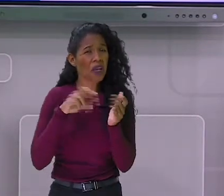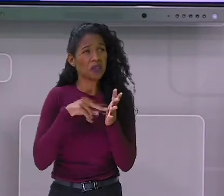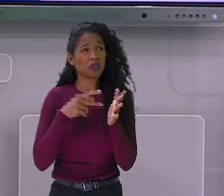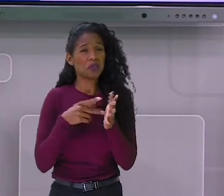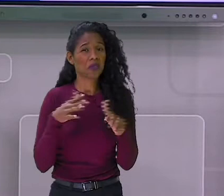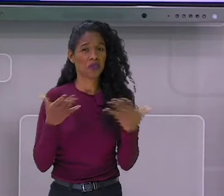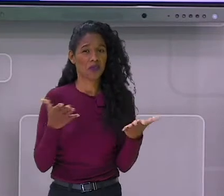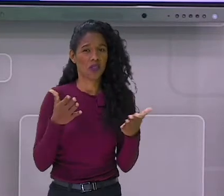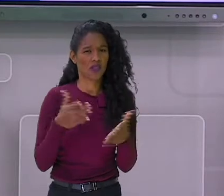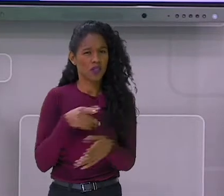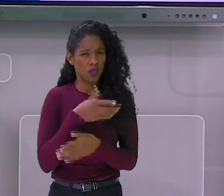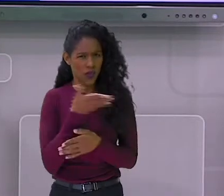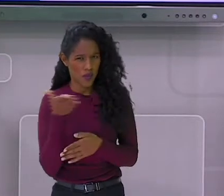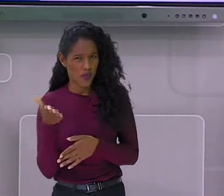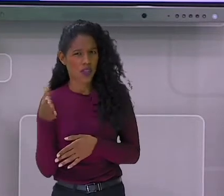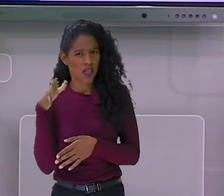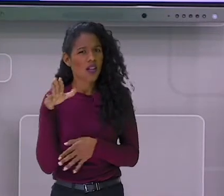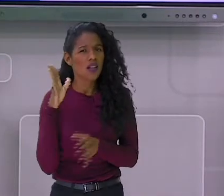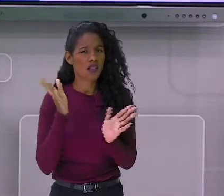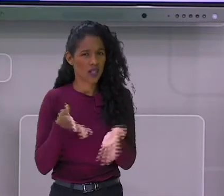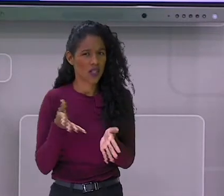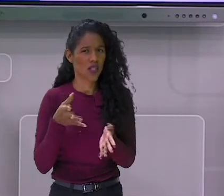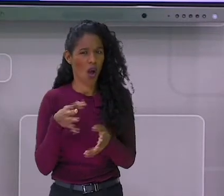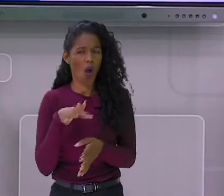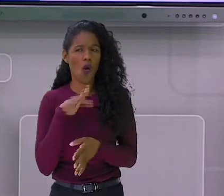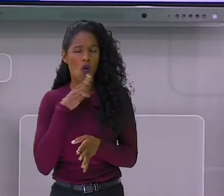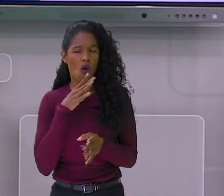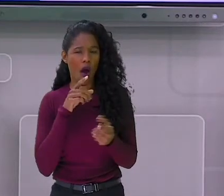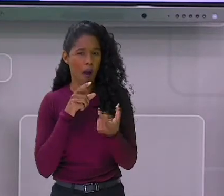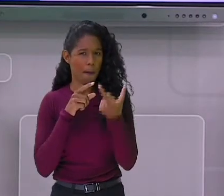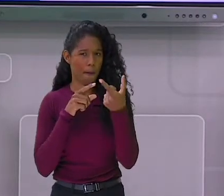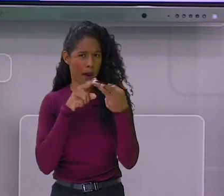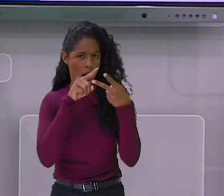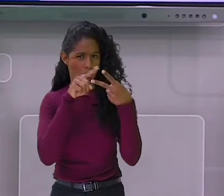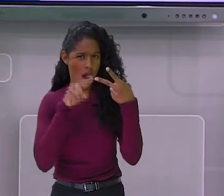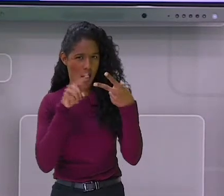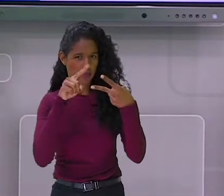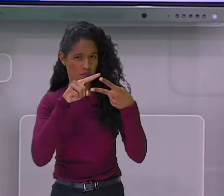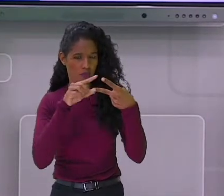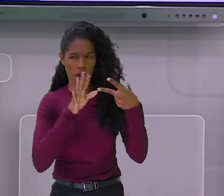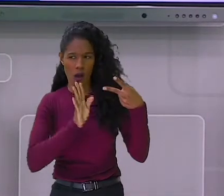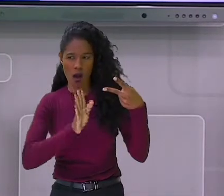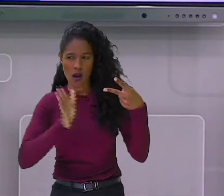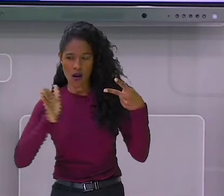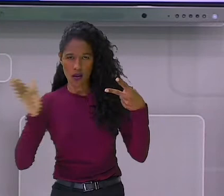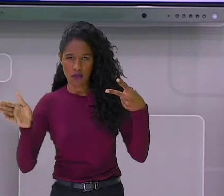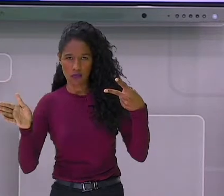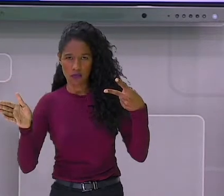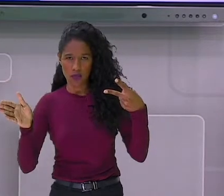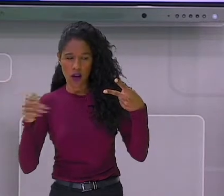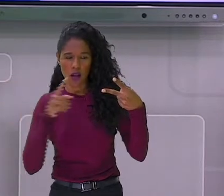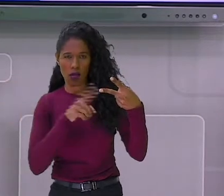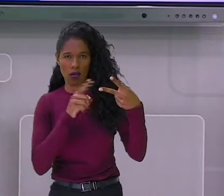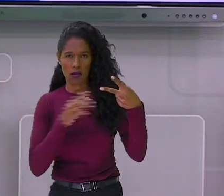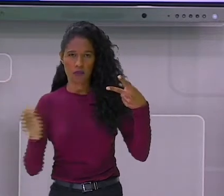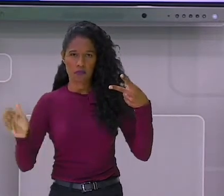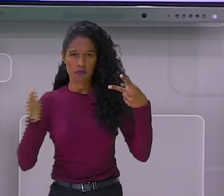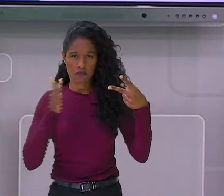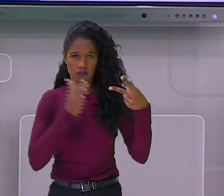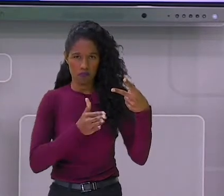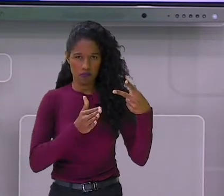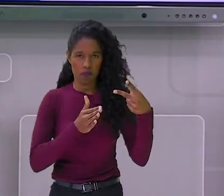crescente e decrescente? Iremos aprender juntos, através de uma